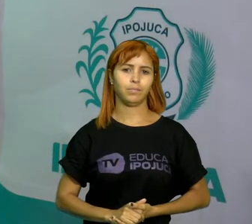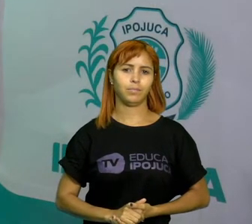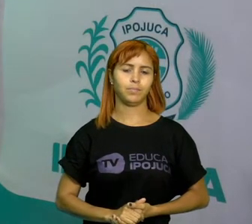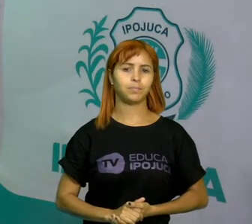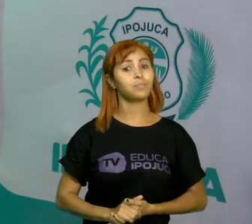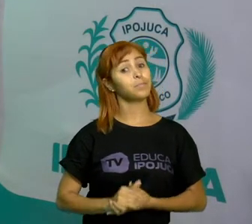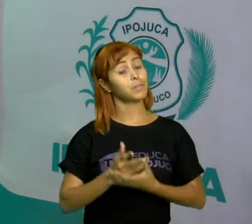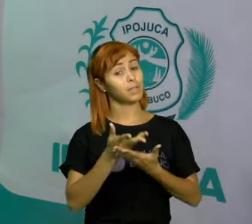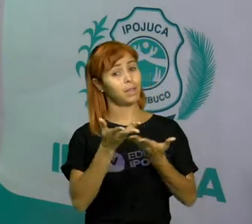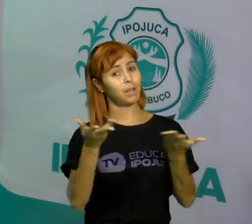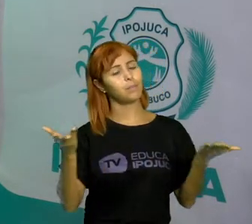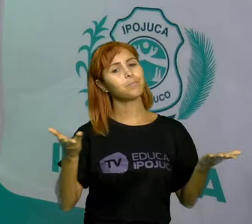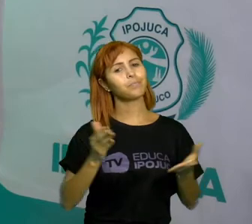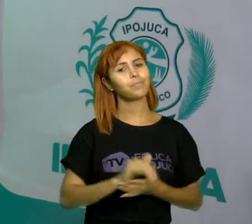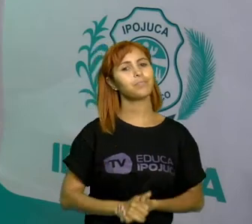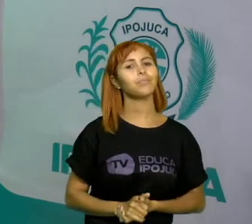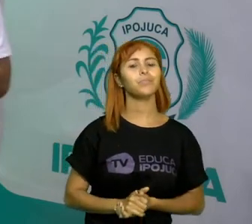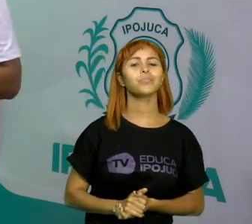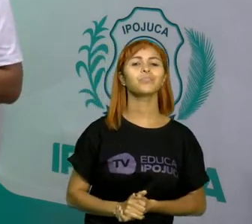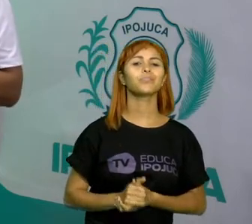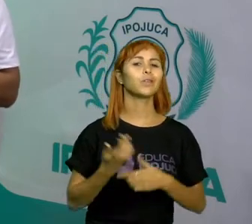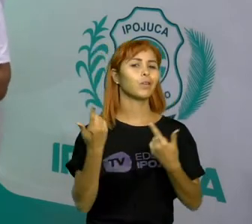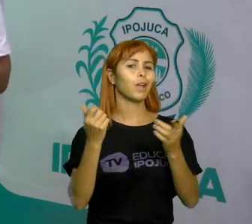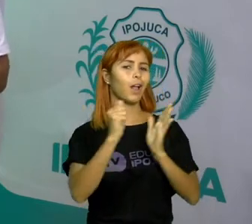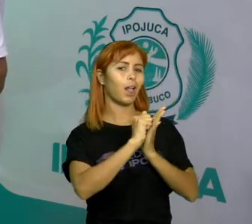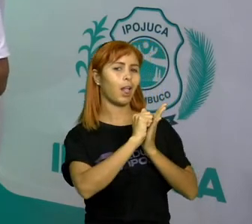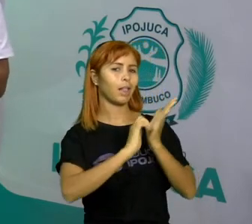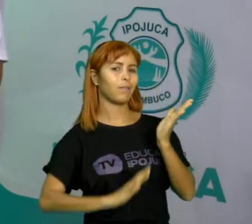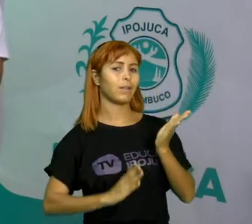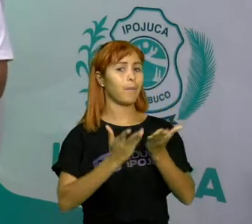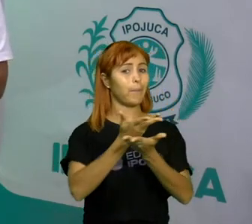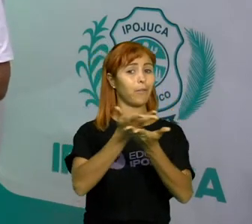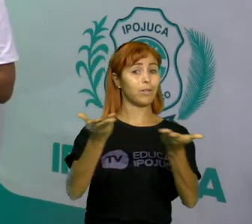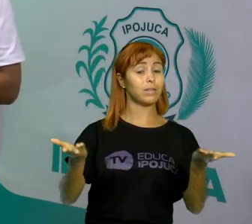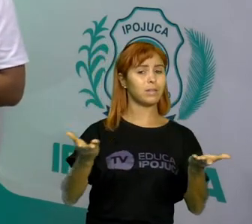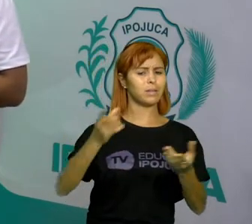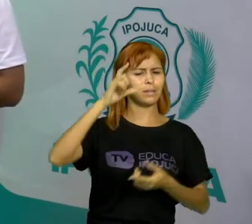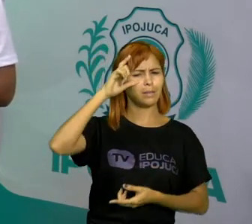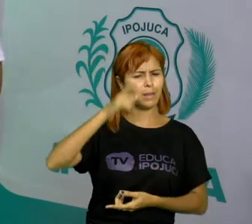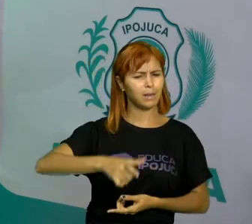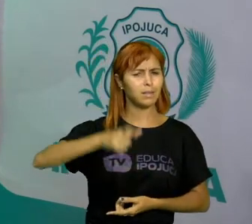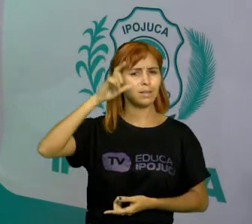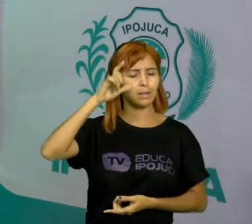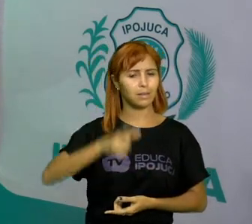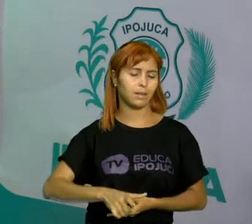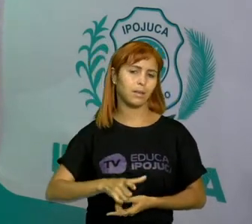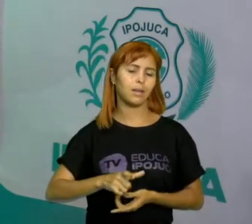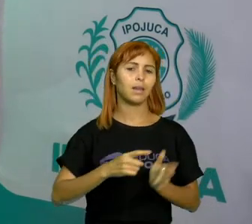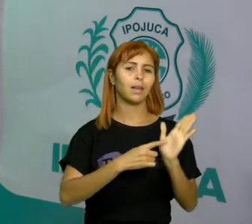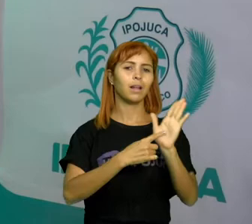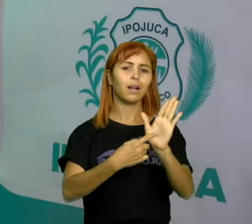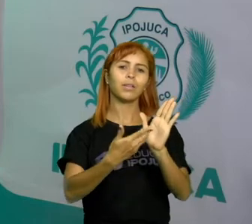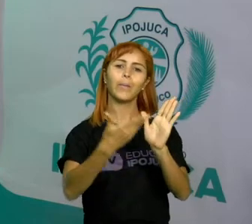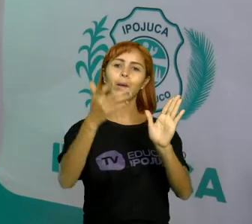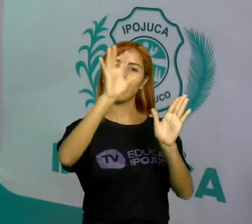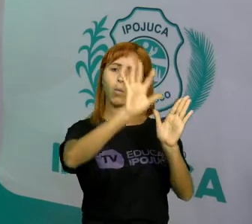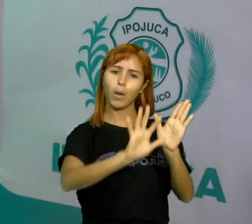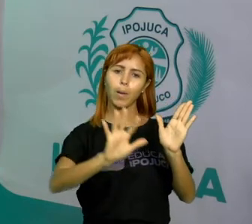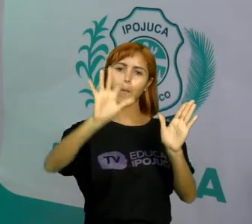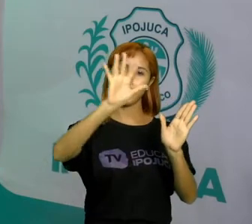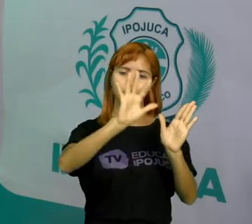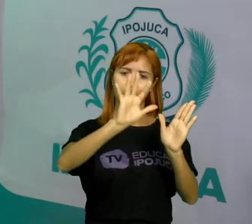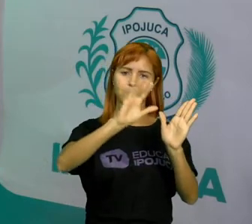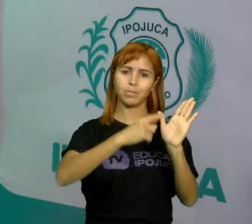E aí vem um desafio para vocês aqui, super interessante. Eu trago também uma imagem para